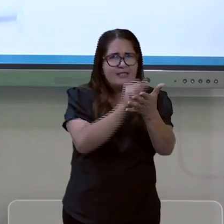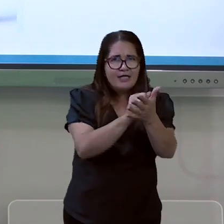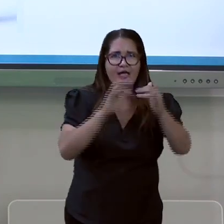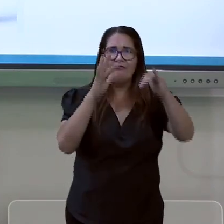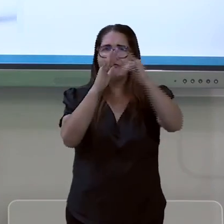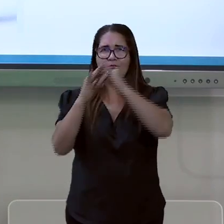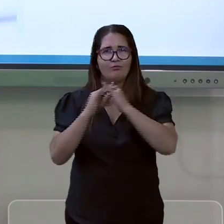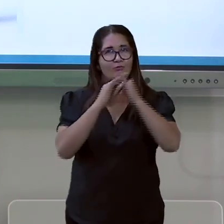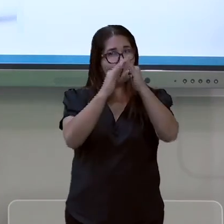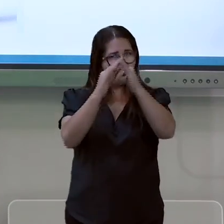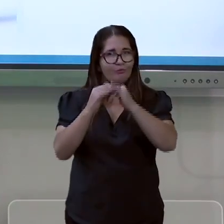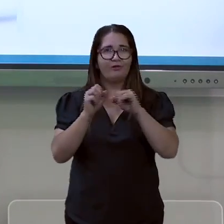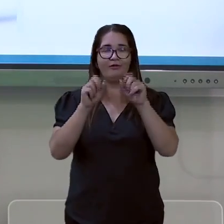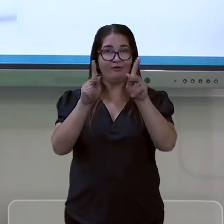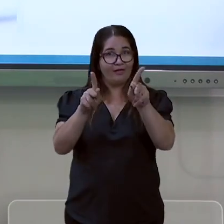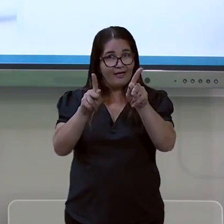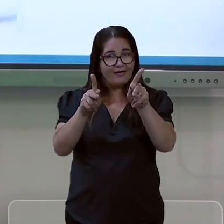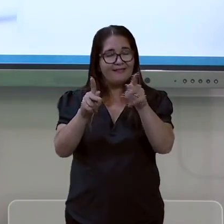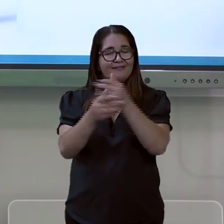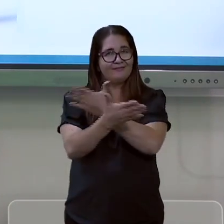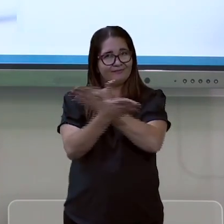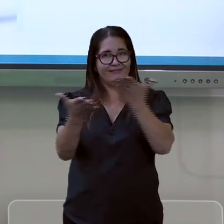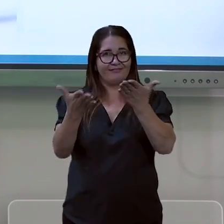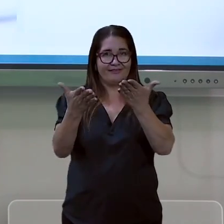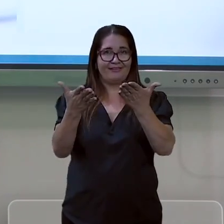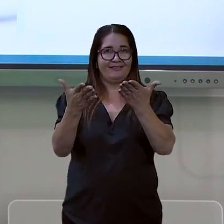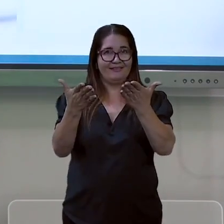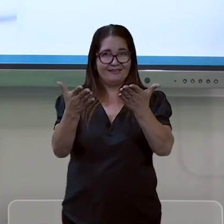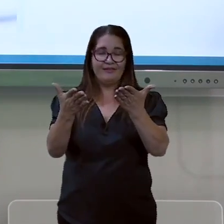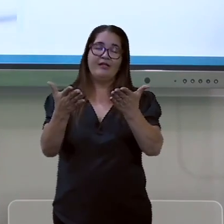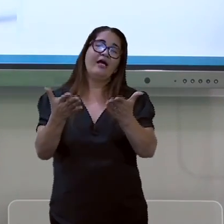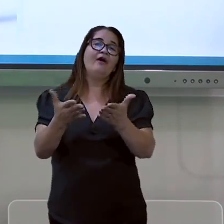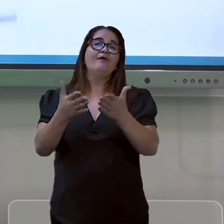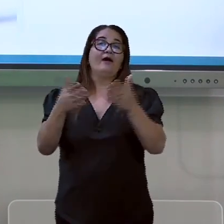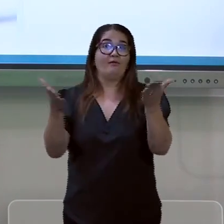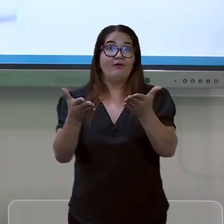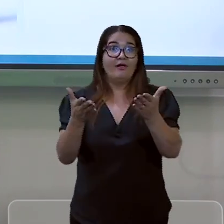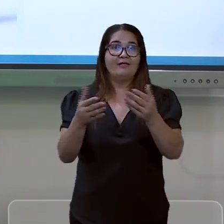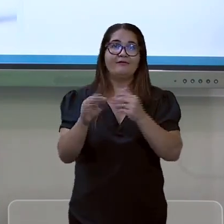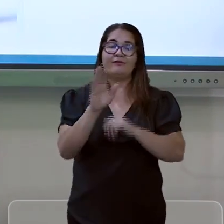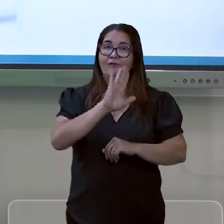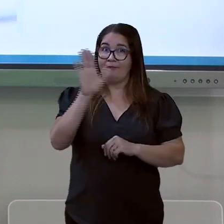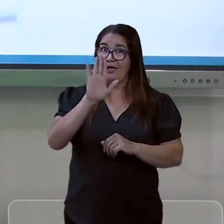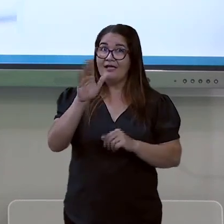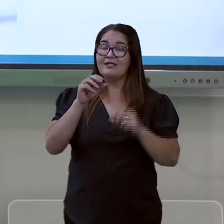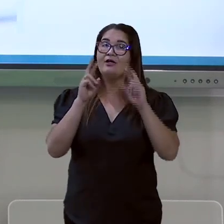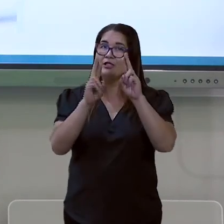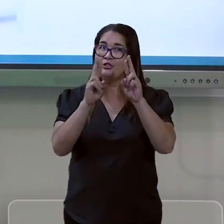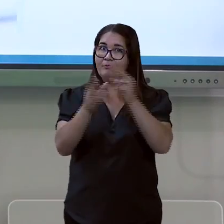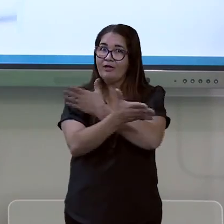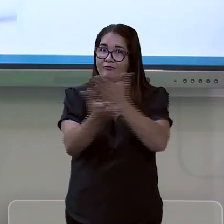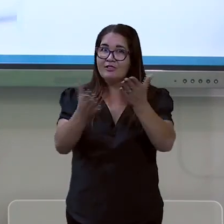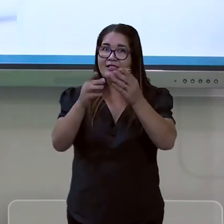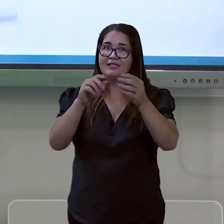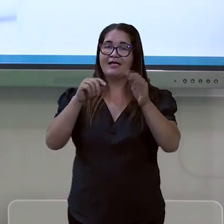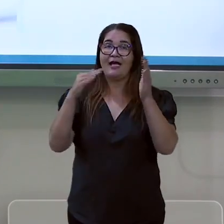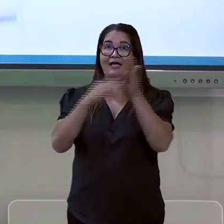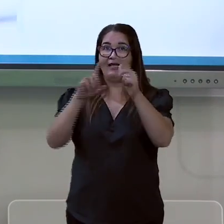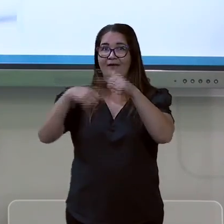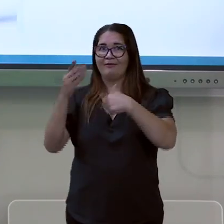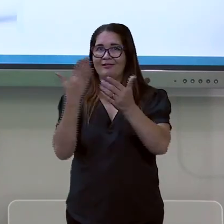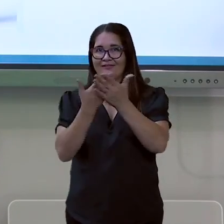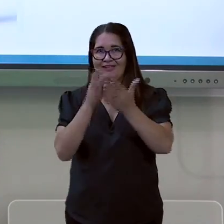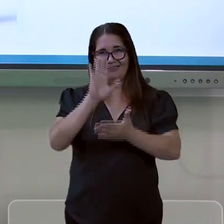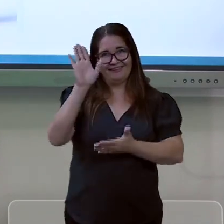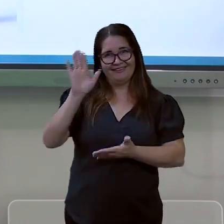inscreva no nosso canal do Youtube SMEDGV. Eu vou ficando por aqui, te aguardo, até a próxima aula. Tchau,